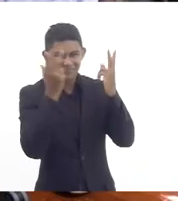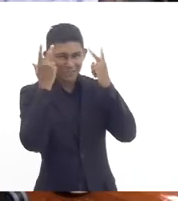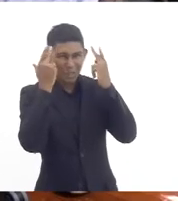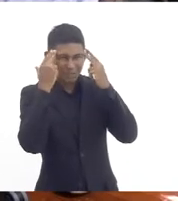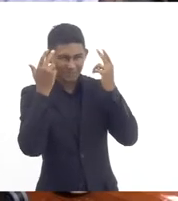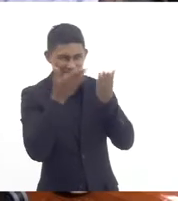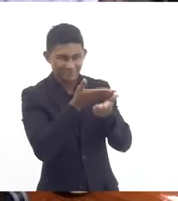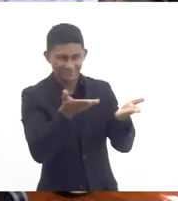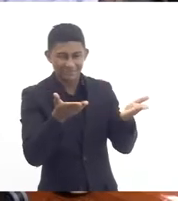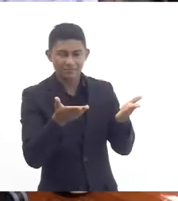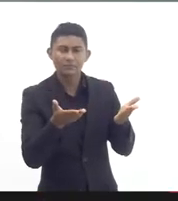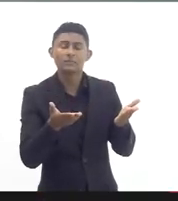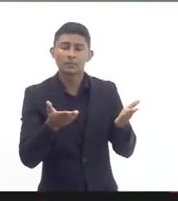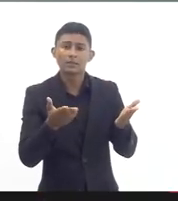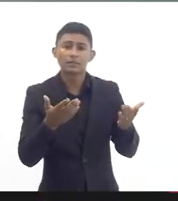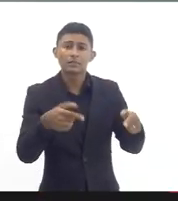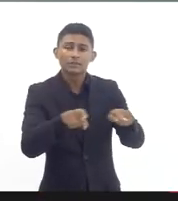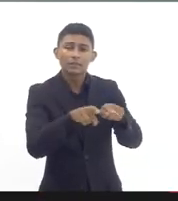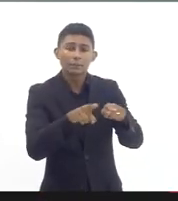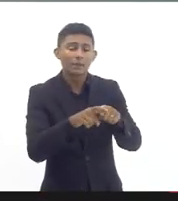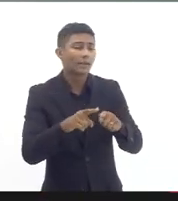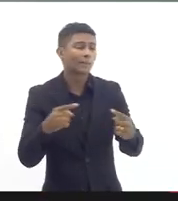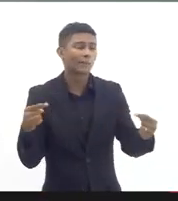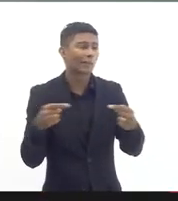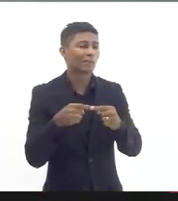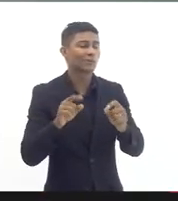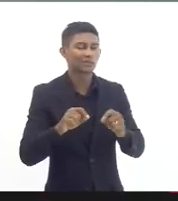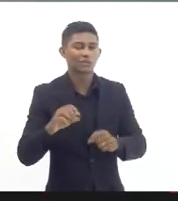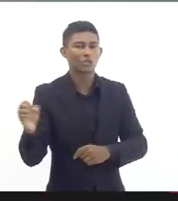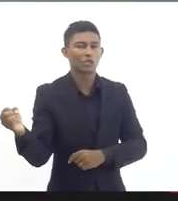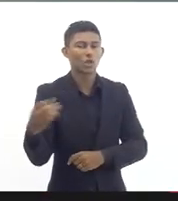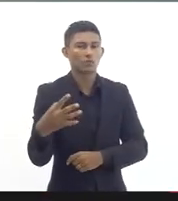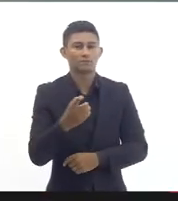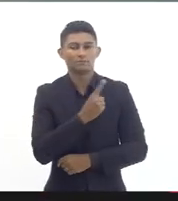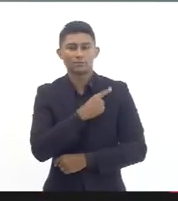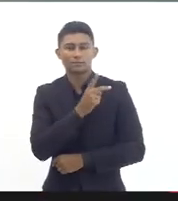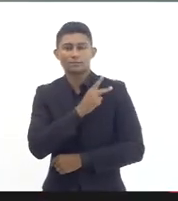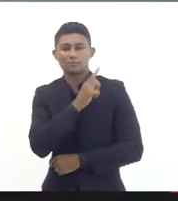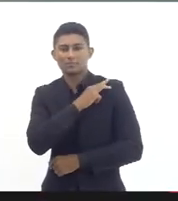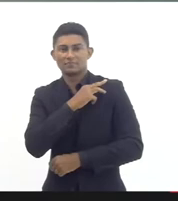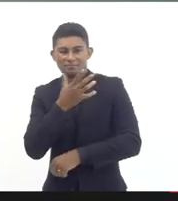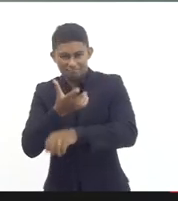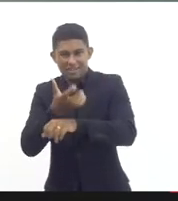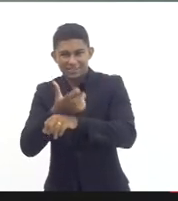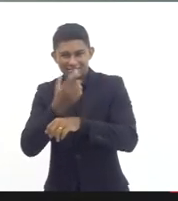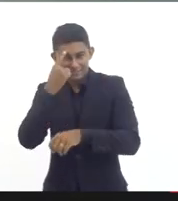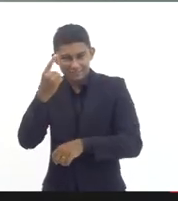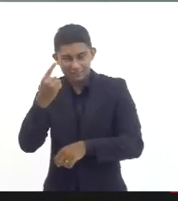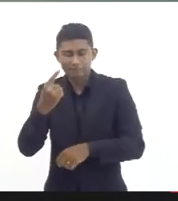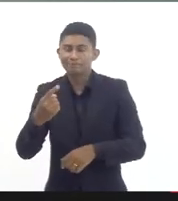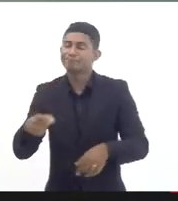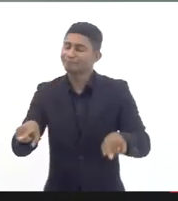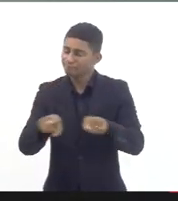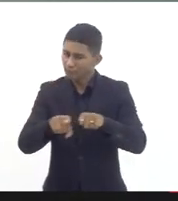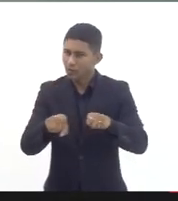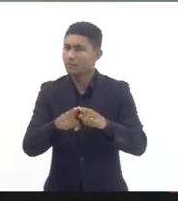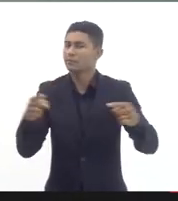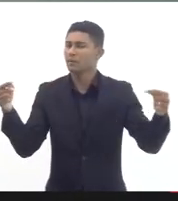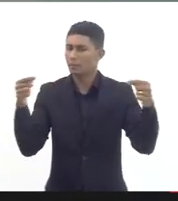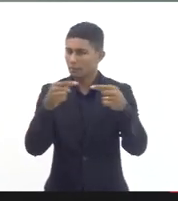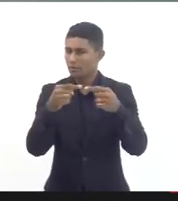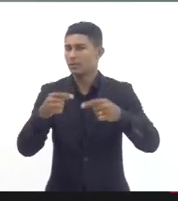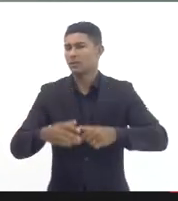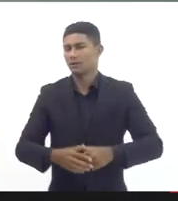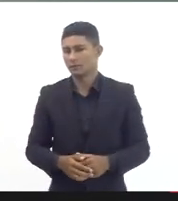que isso tudo faz parte desse novo ensino médio que tem sido implementado então é contar que essas